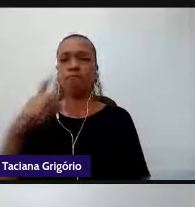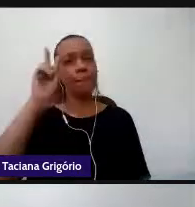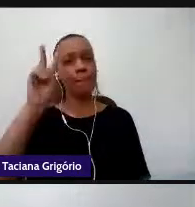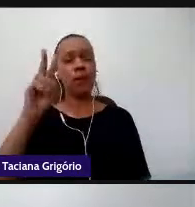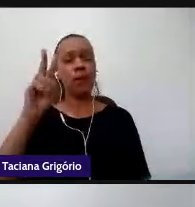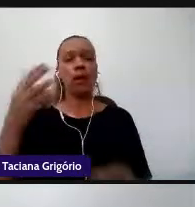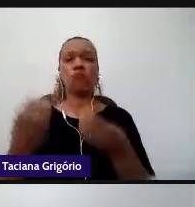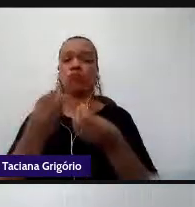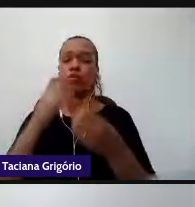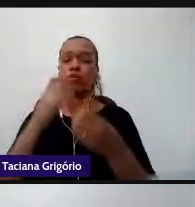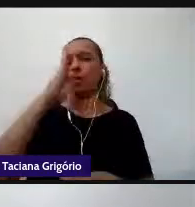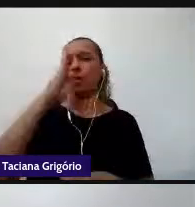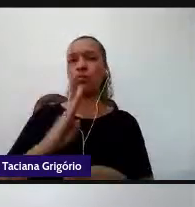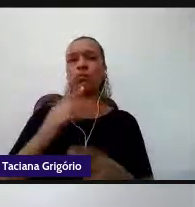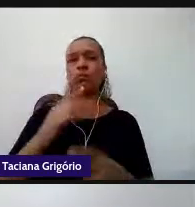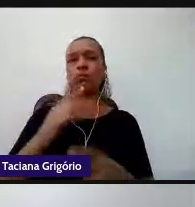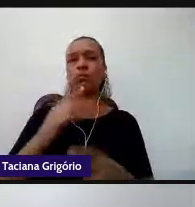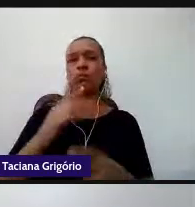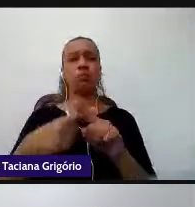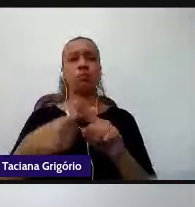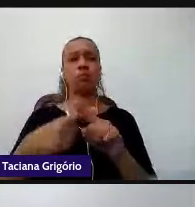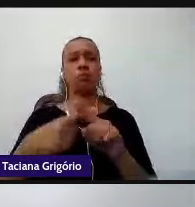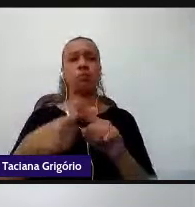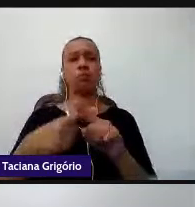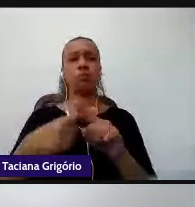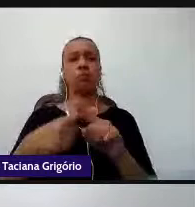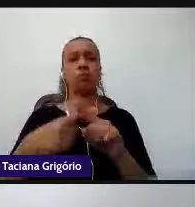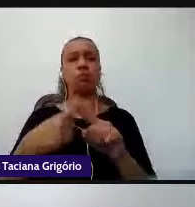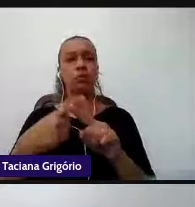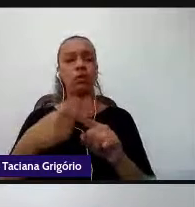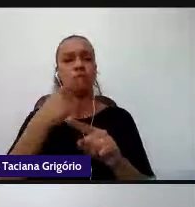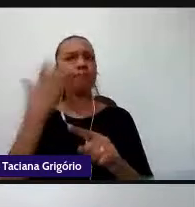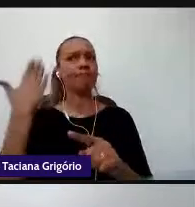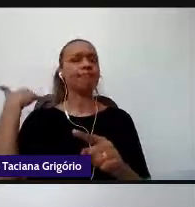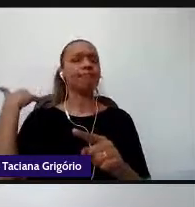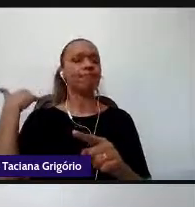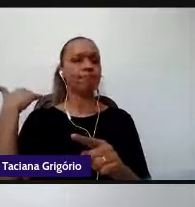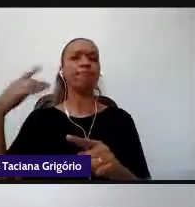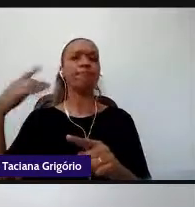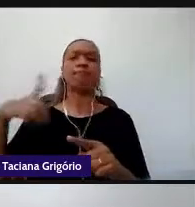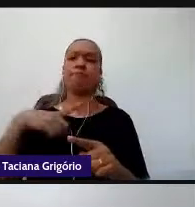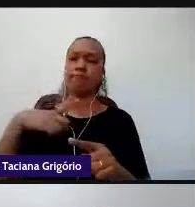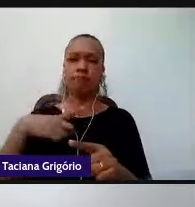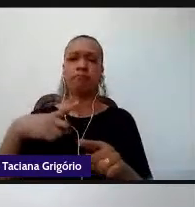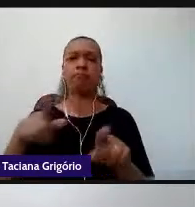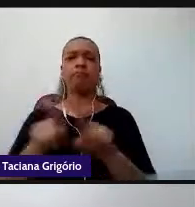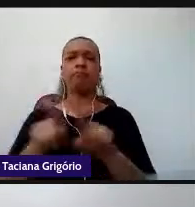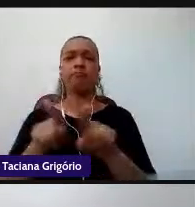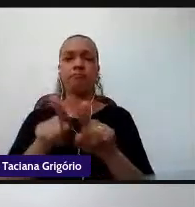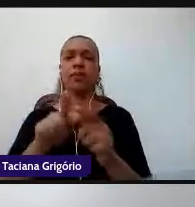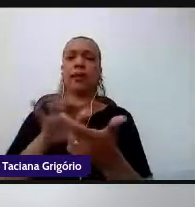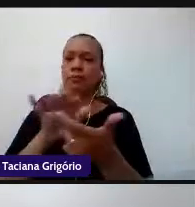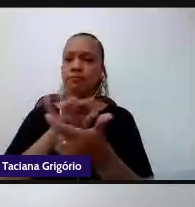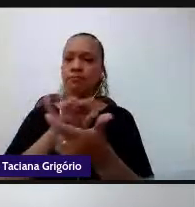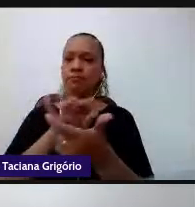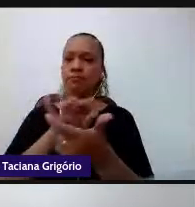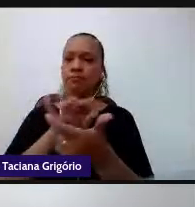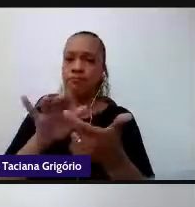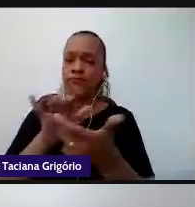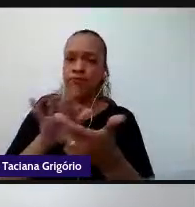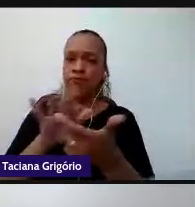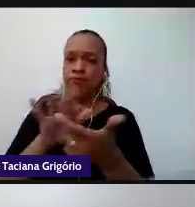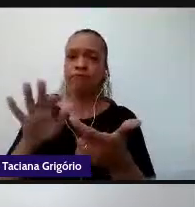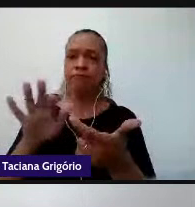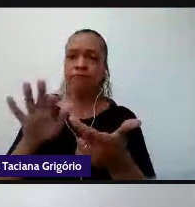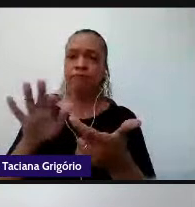o entendimento de que o letramento era o processo ou o efeito de aprendizagem da leitura e da escrita. Mari Kata, ela já vem